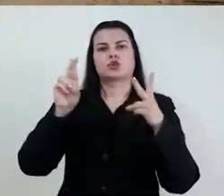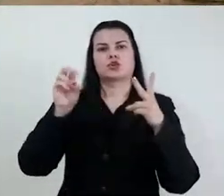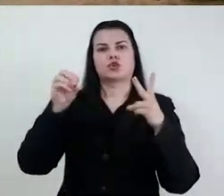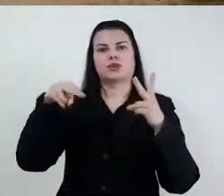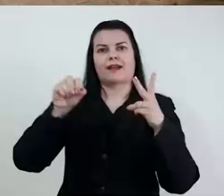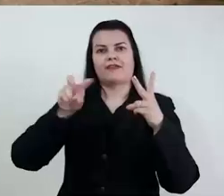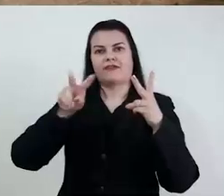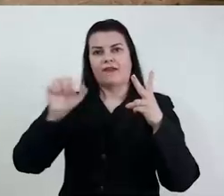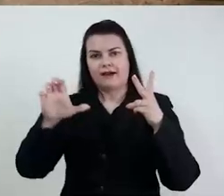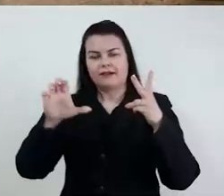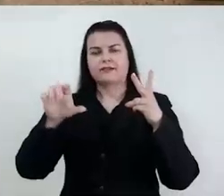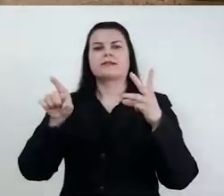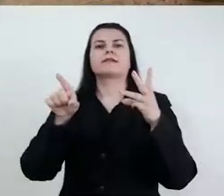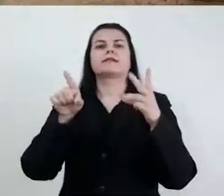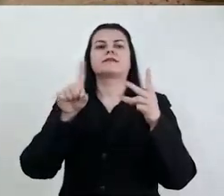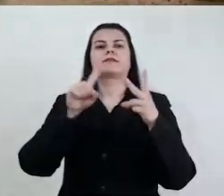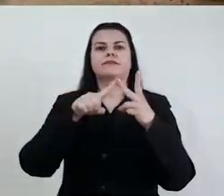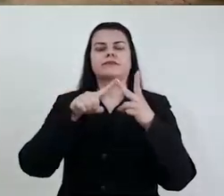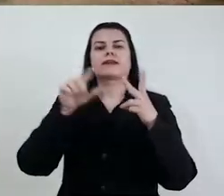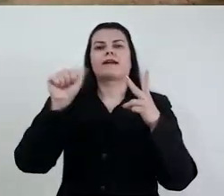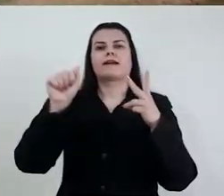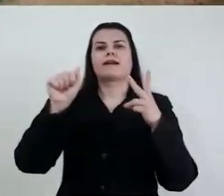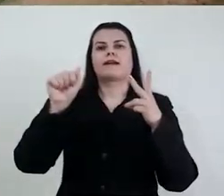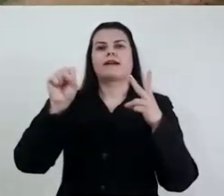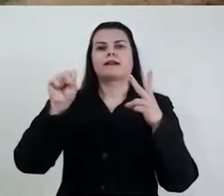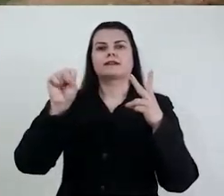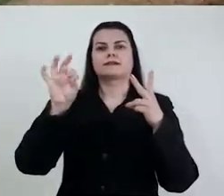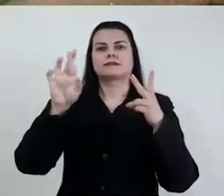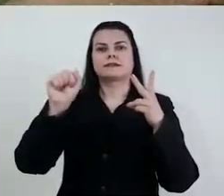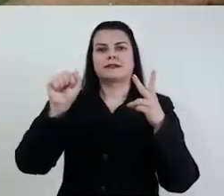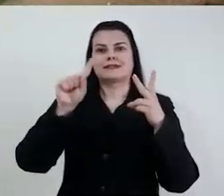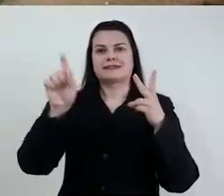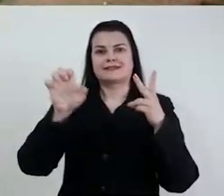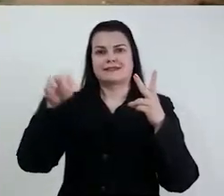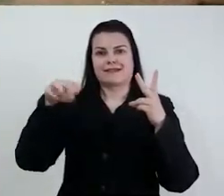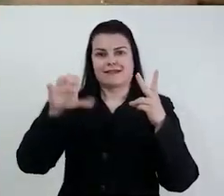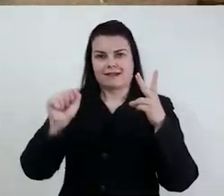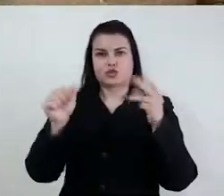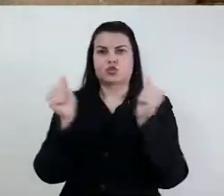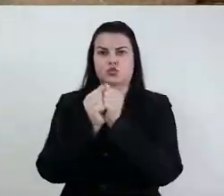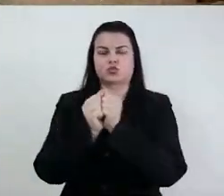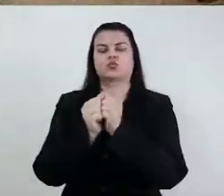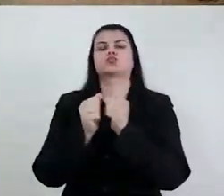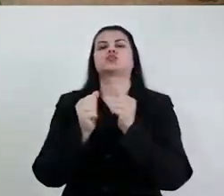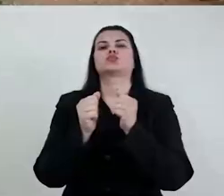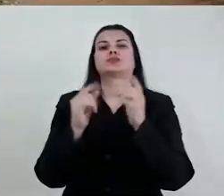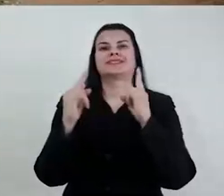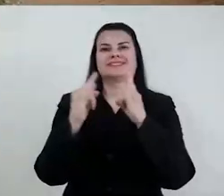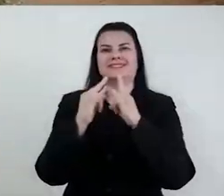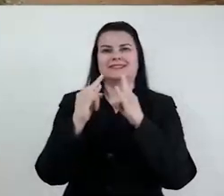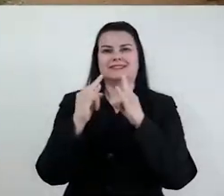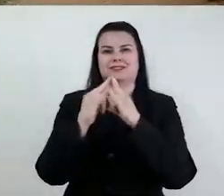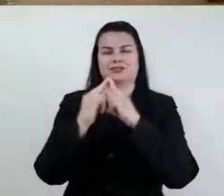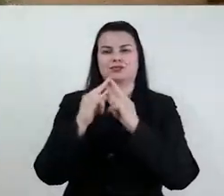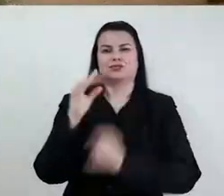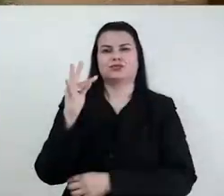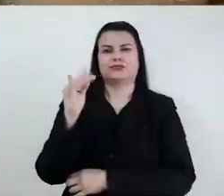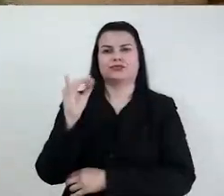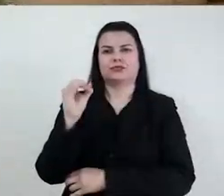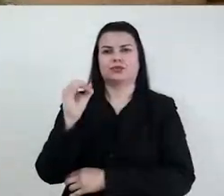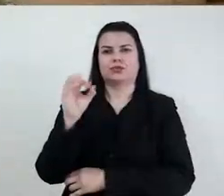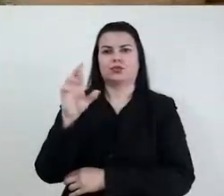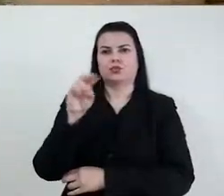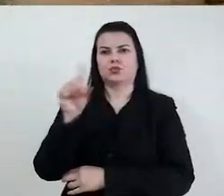Coronavac do Instituto Butantan e também a AstraZeneca Oxford em parceria com a Fiocruz e devemos iniciar a